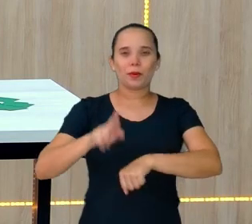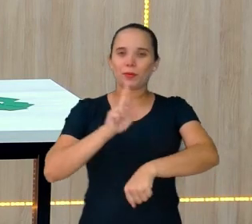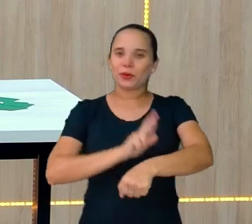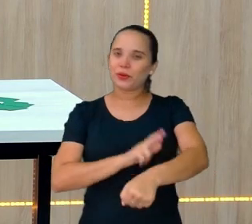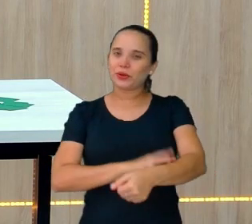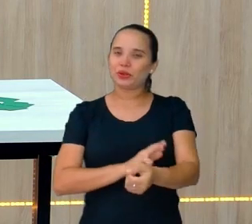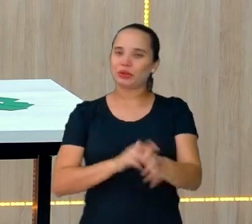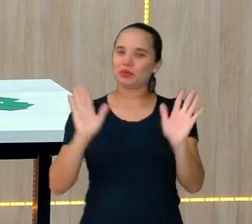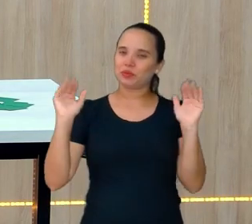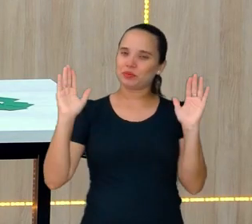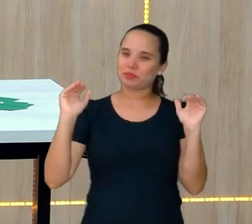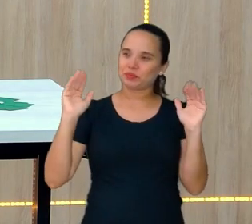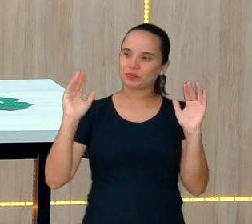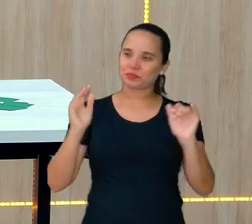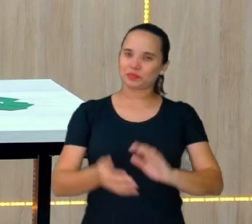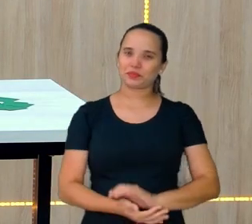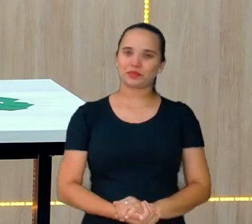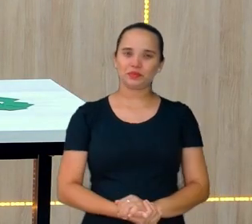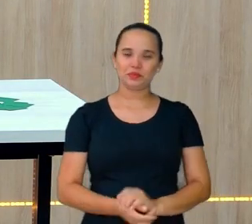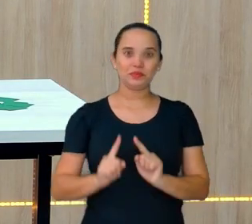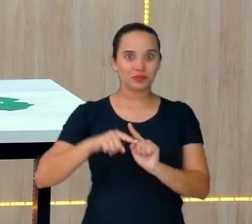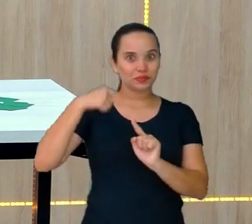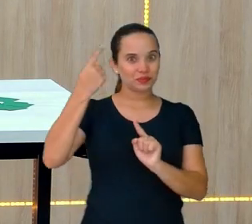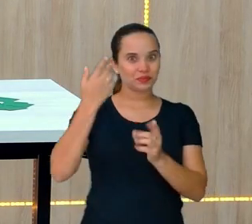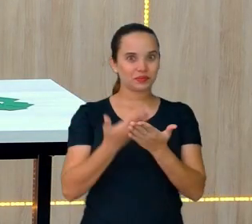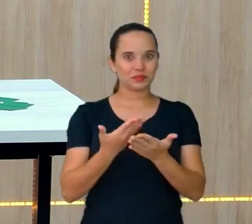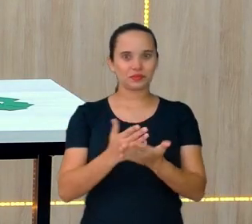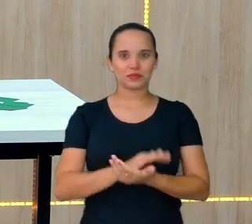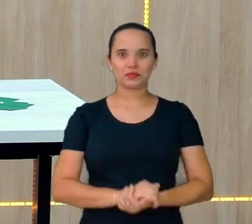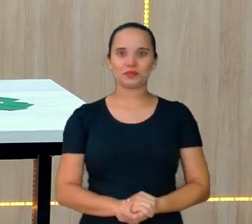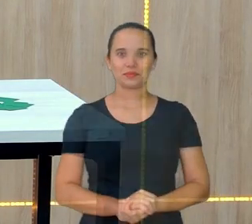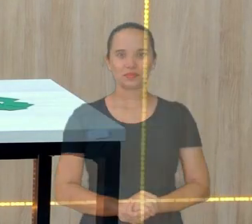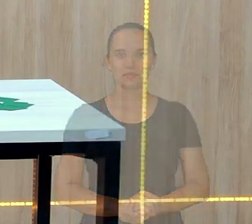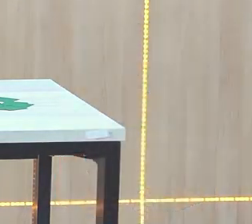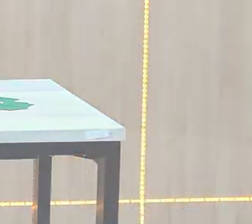Tchau, turma. Até a próxima aula.